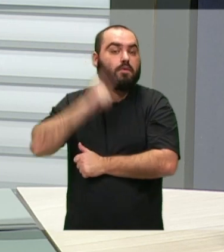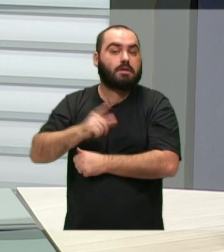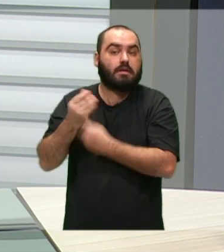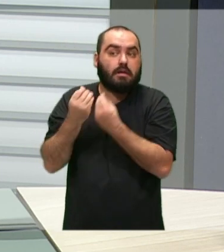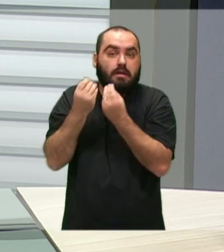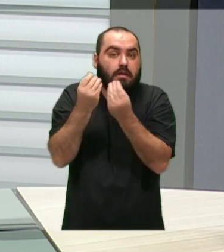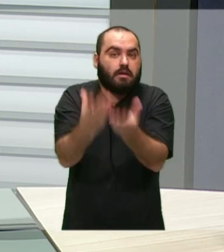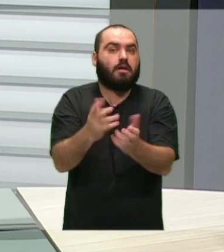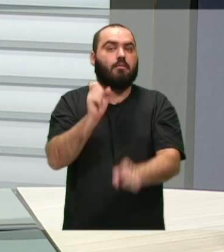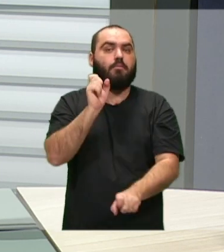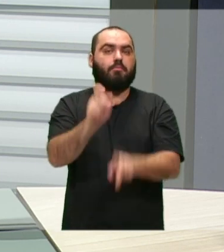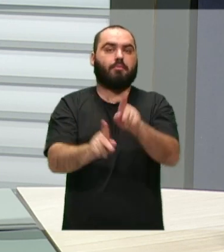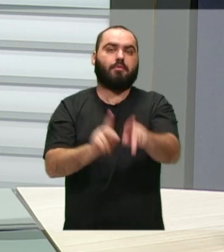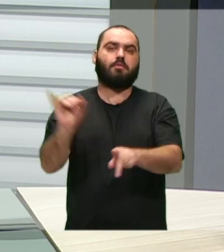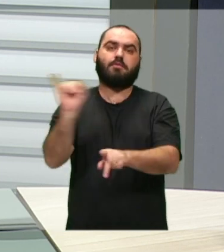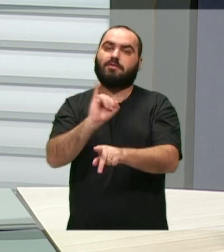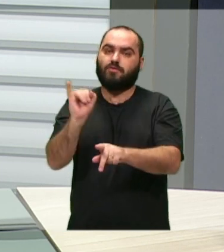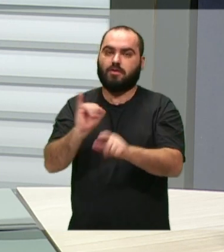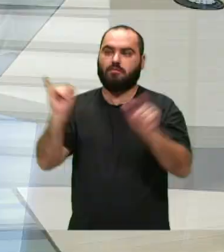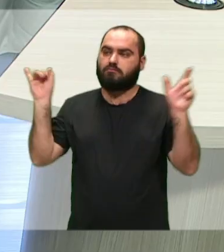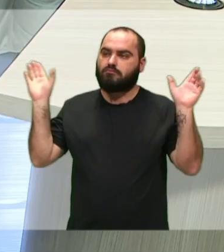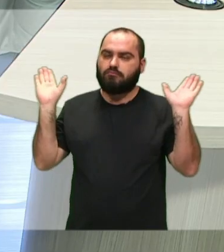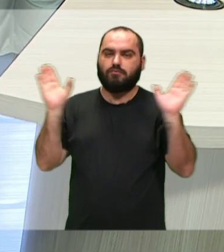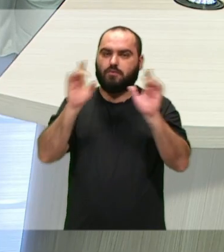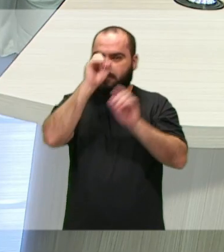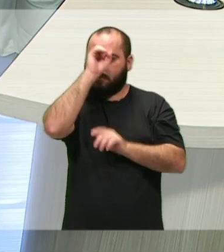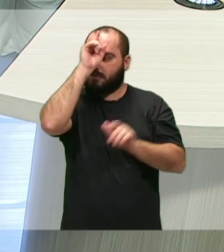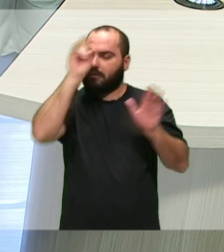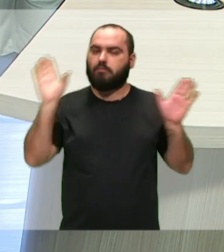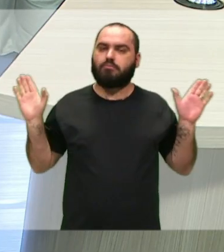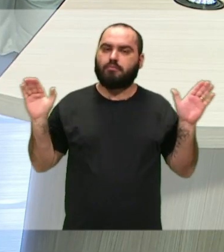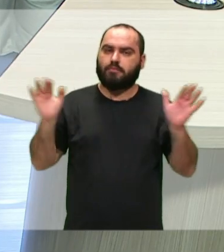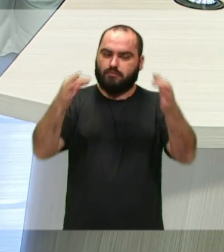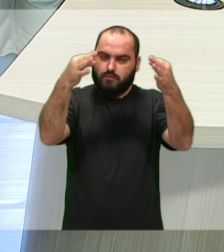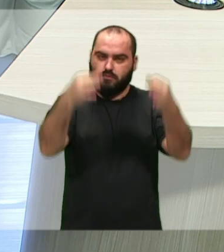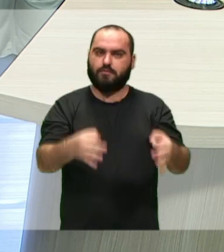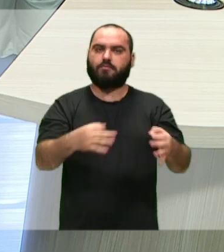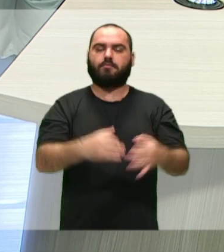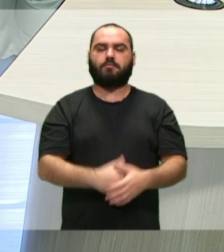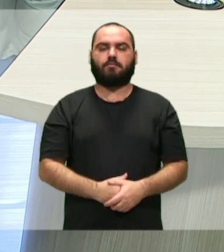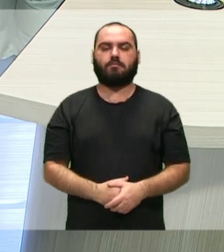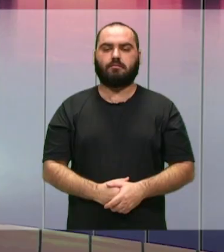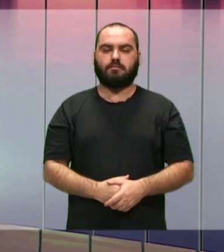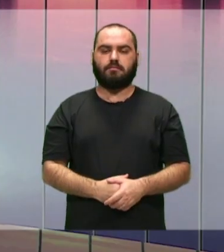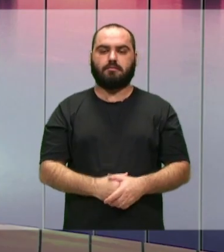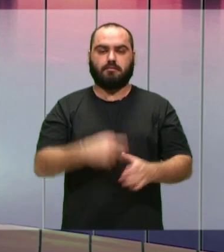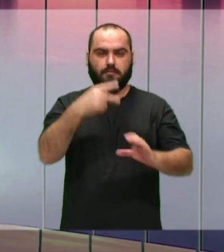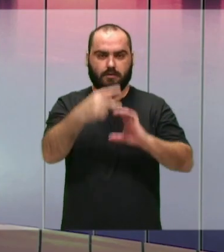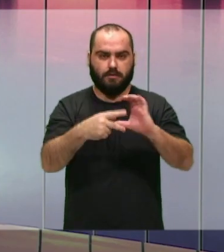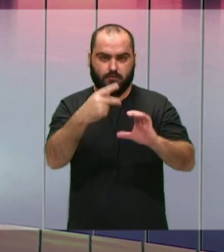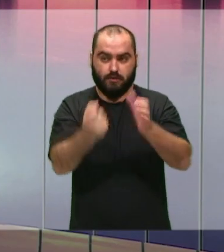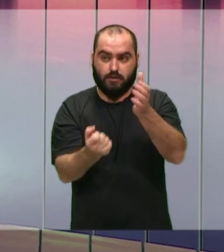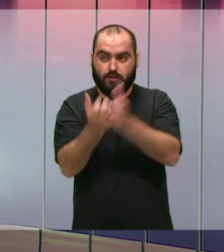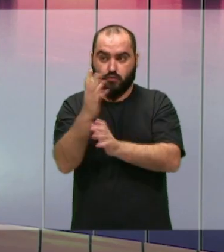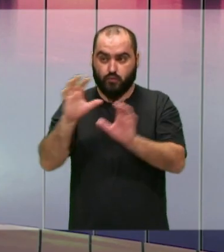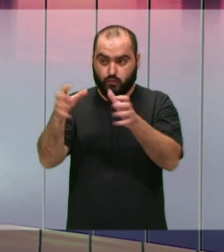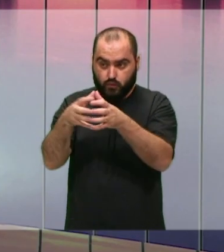população de Itajé e região um hospital decente e infantil. E a Câmara já instituiu, presidente, uma comissão parlamentar mista